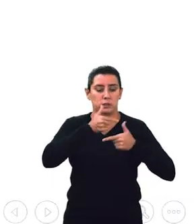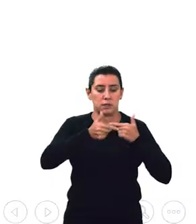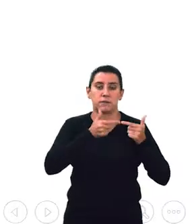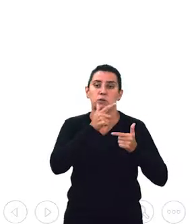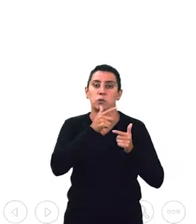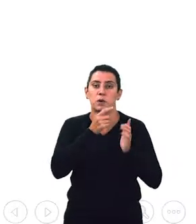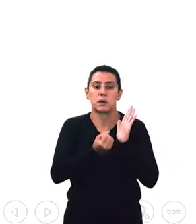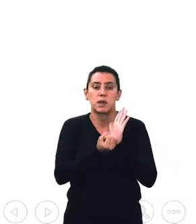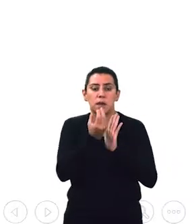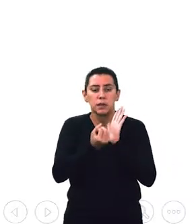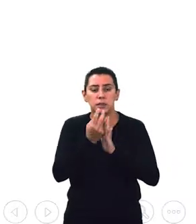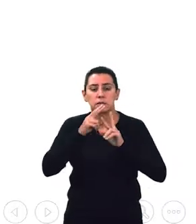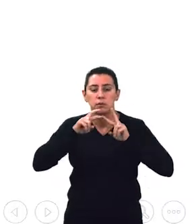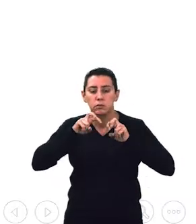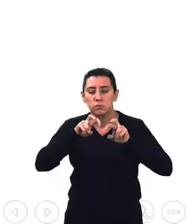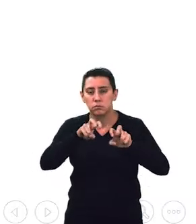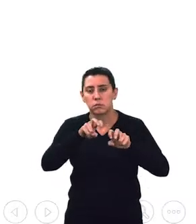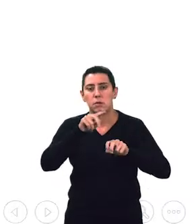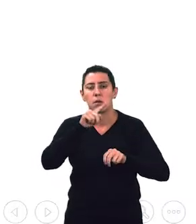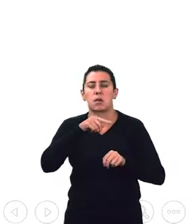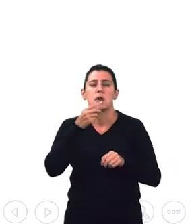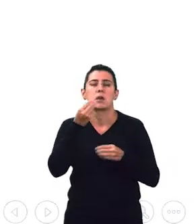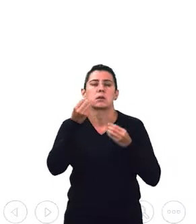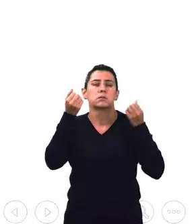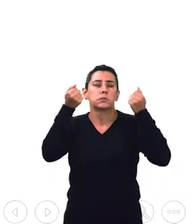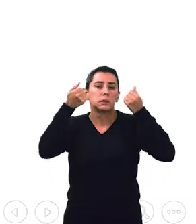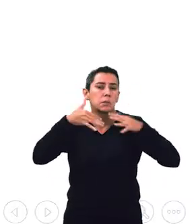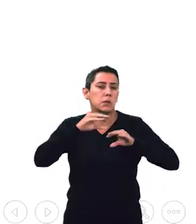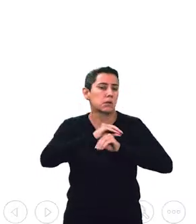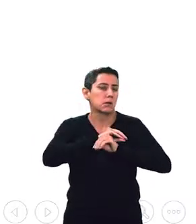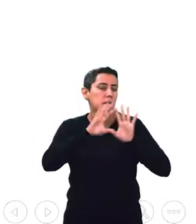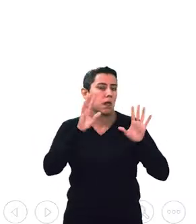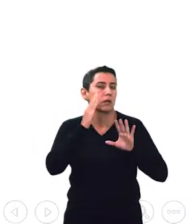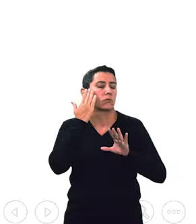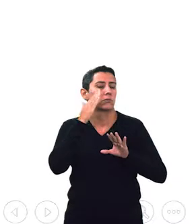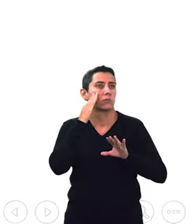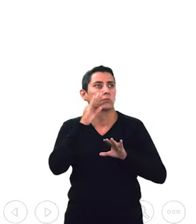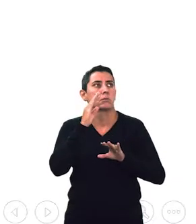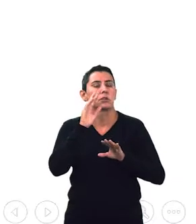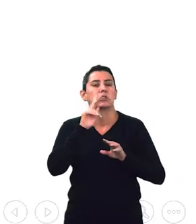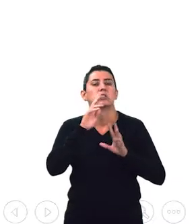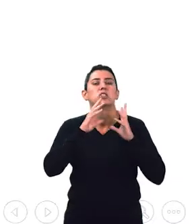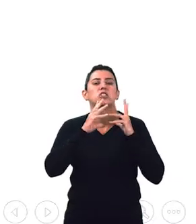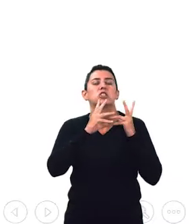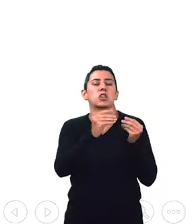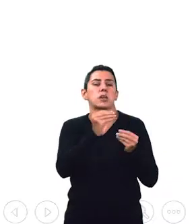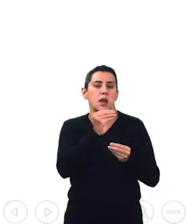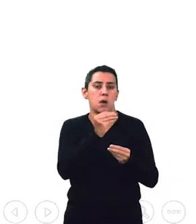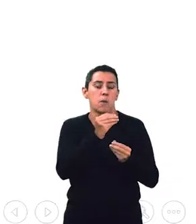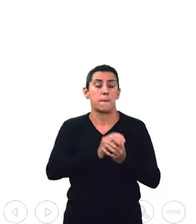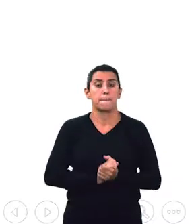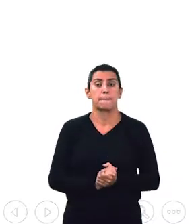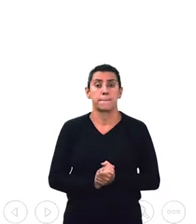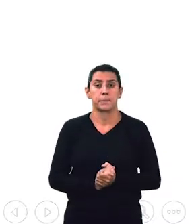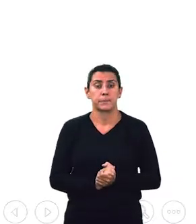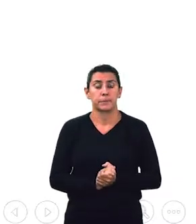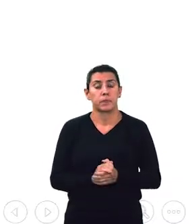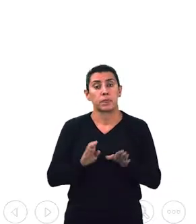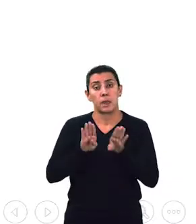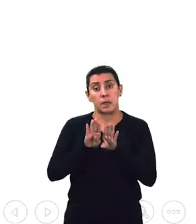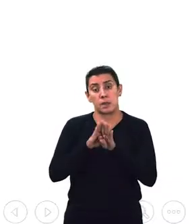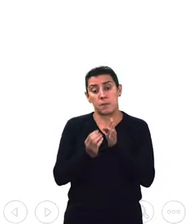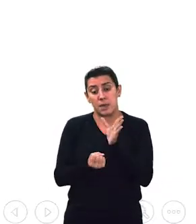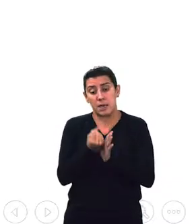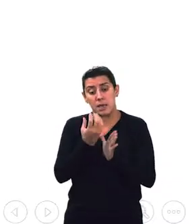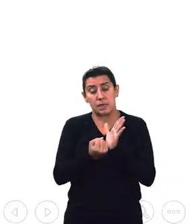analíticas, uma visão bastante breve, inclusive, a parte de criação de bases